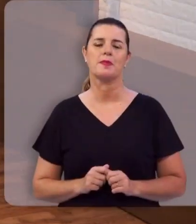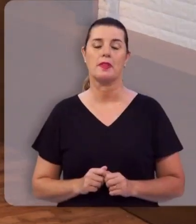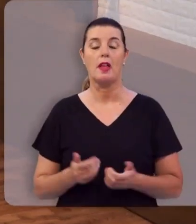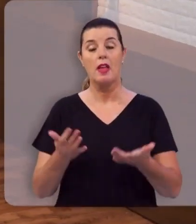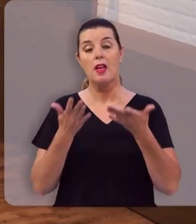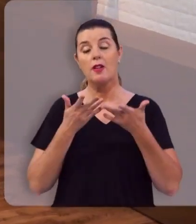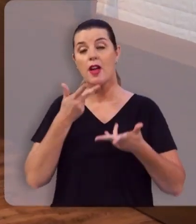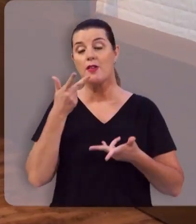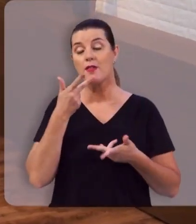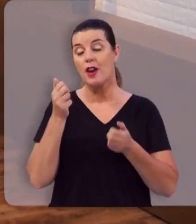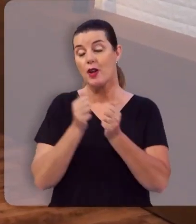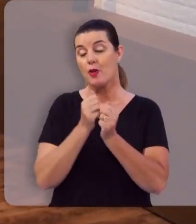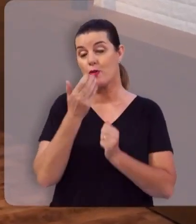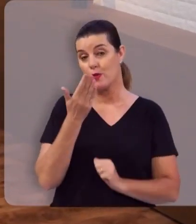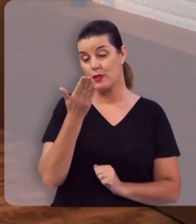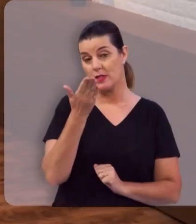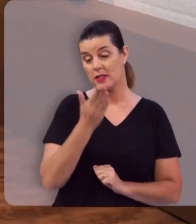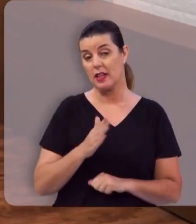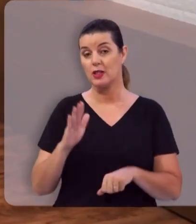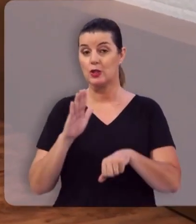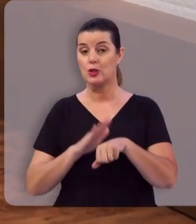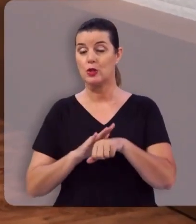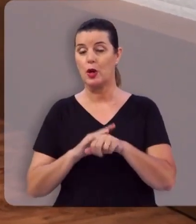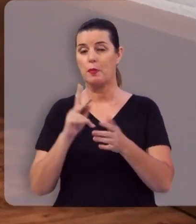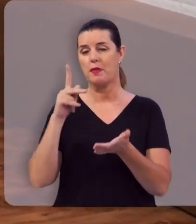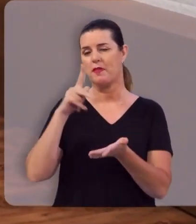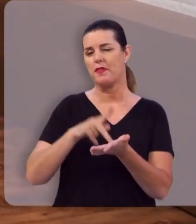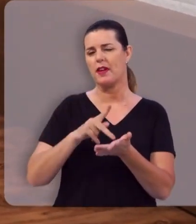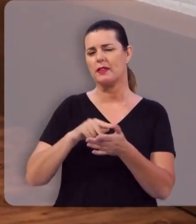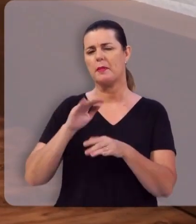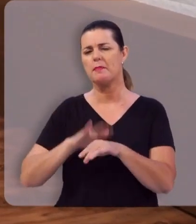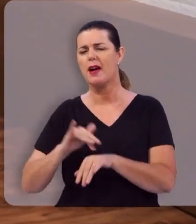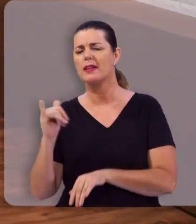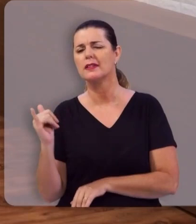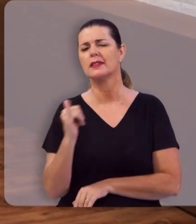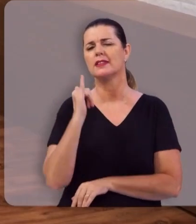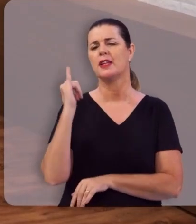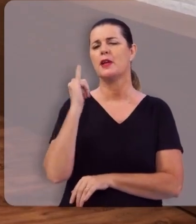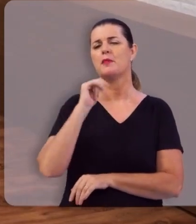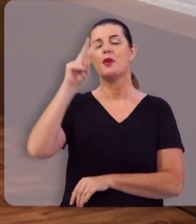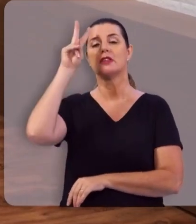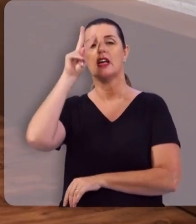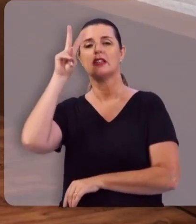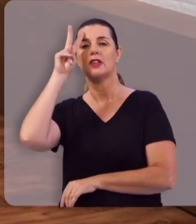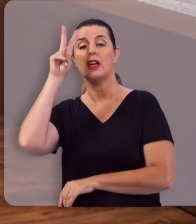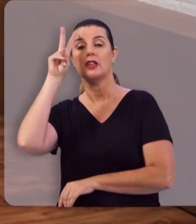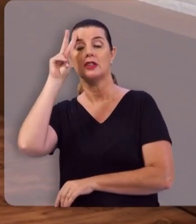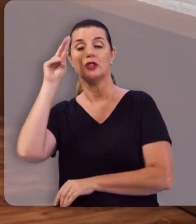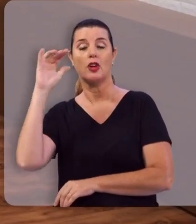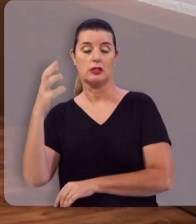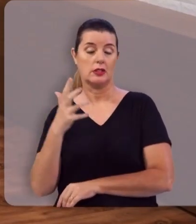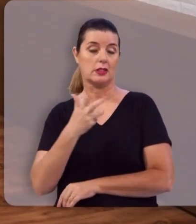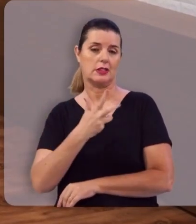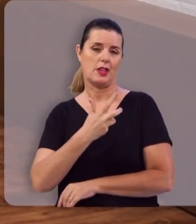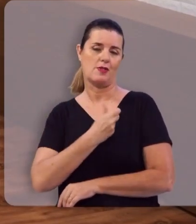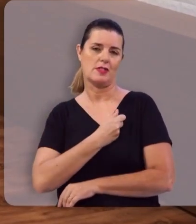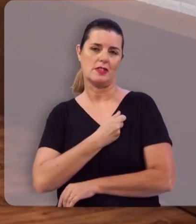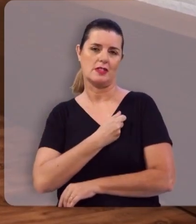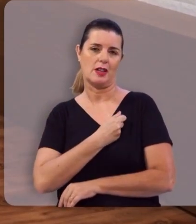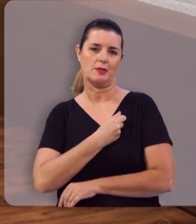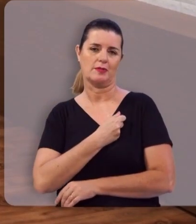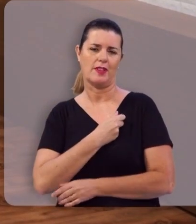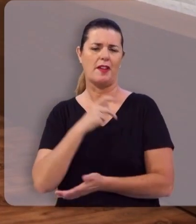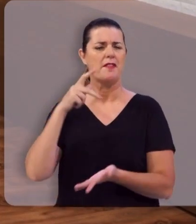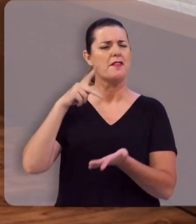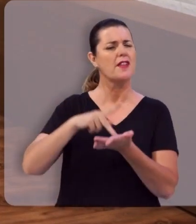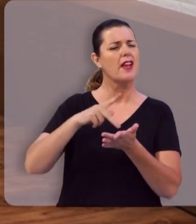Eu quero tratar com você sobre uma das verdades mais importantes da história da redenção, uma das